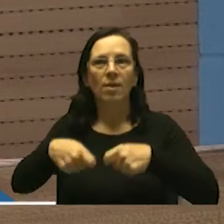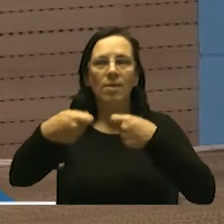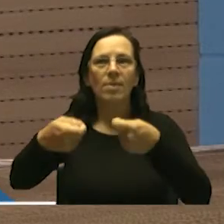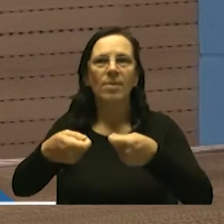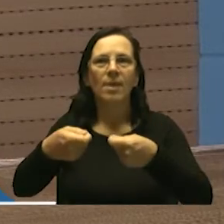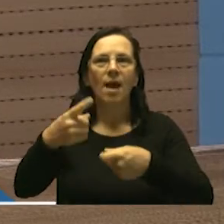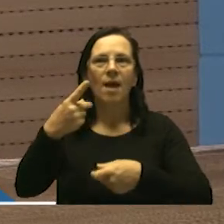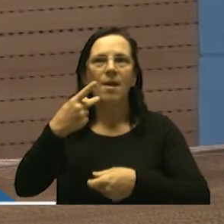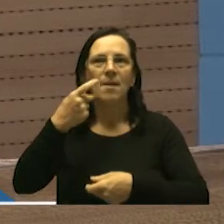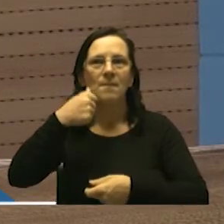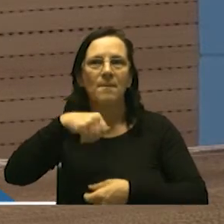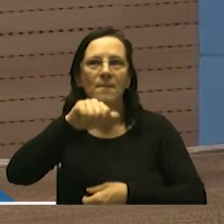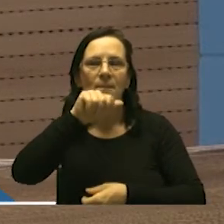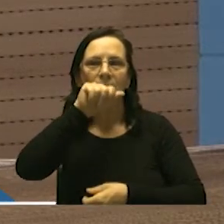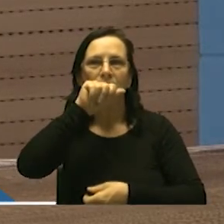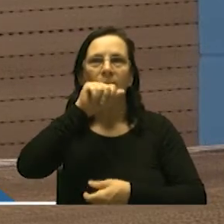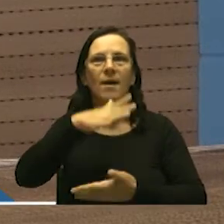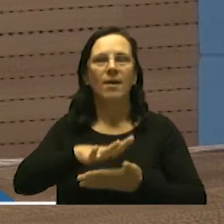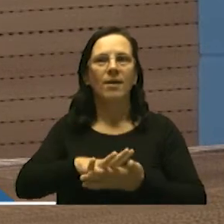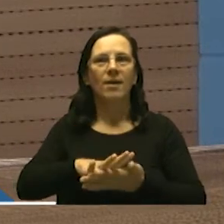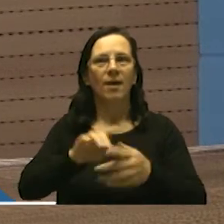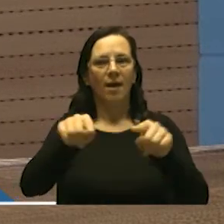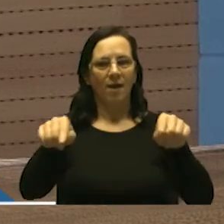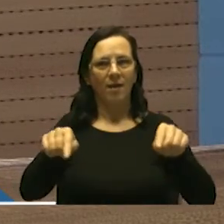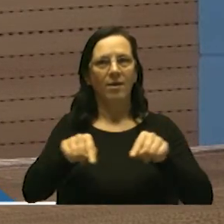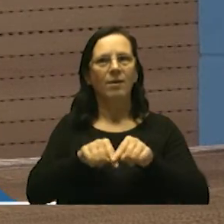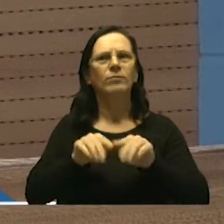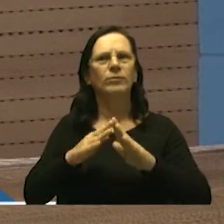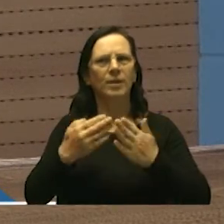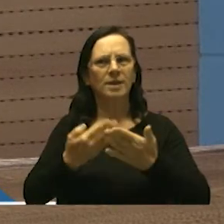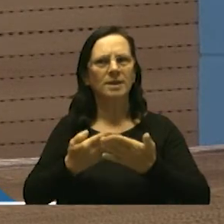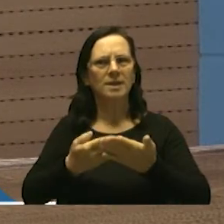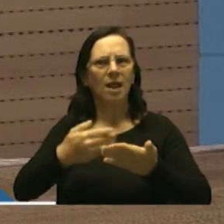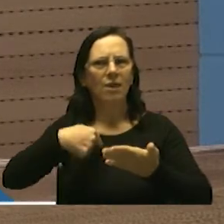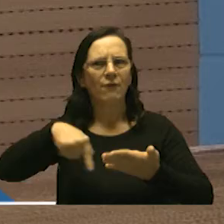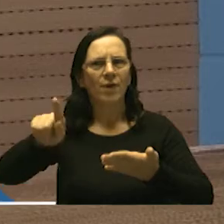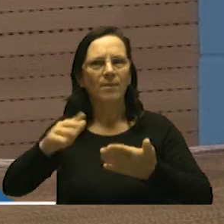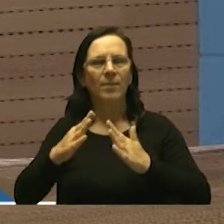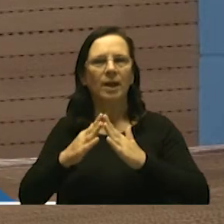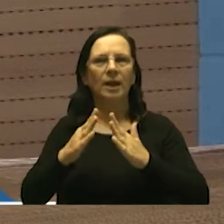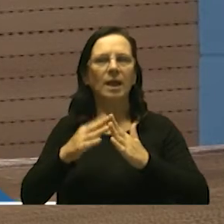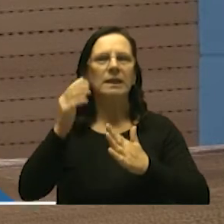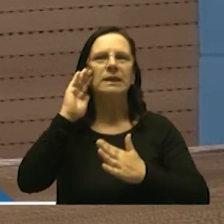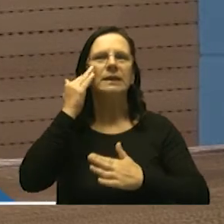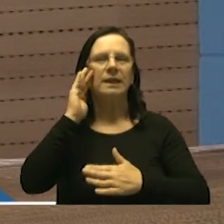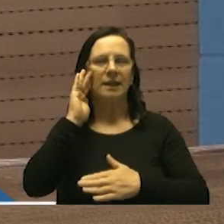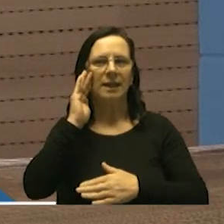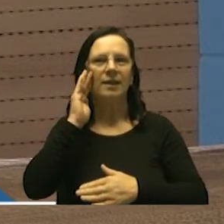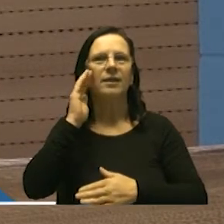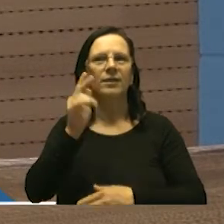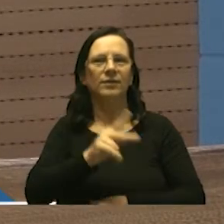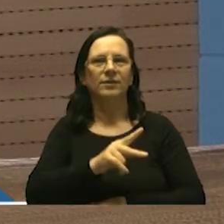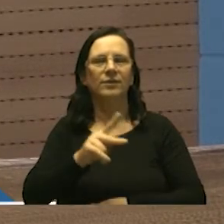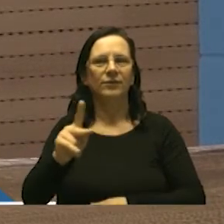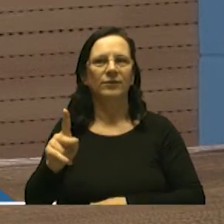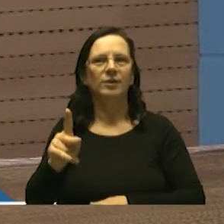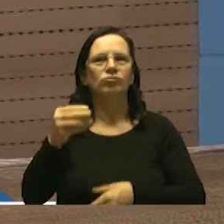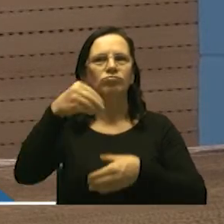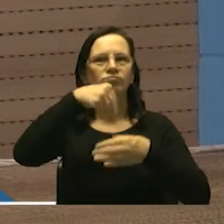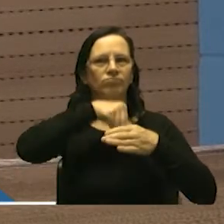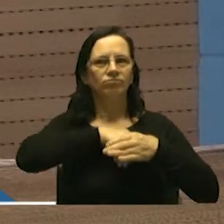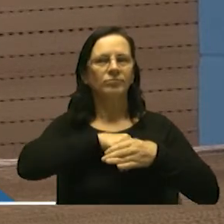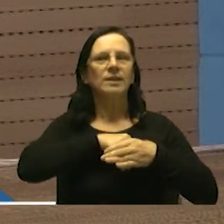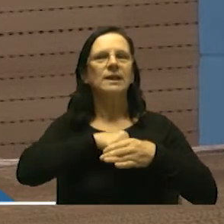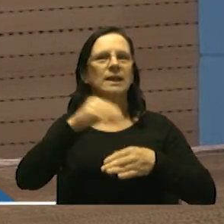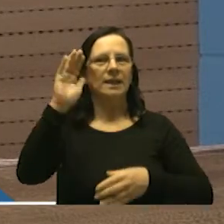presentear a sua mãe você saia da sala de aula entendendo o valor da mãe porque o professor conseguia colocar isso dentro de